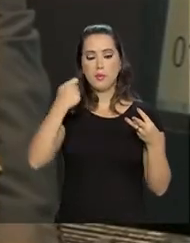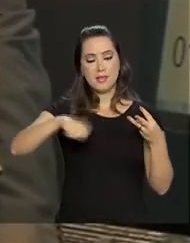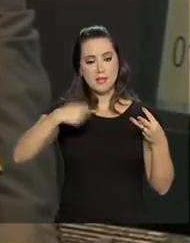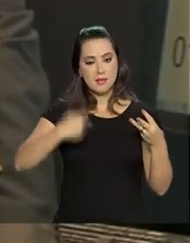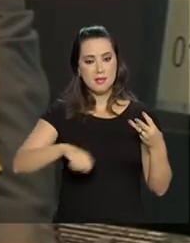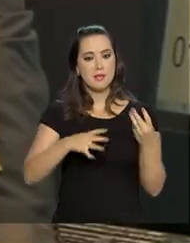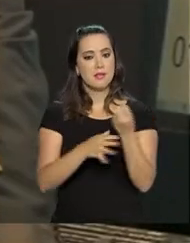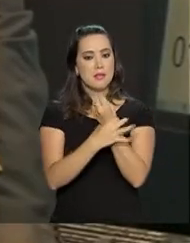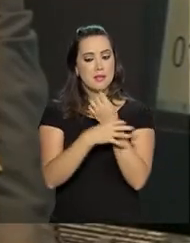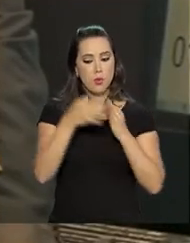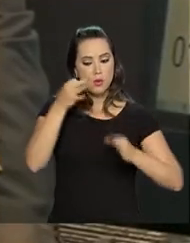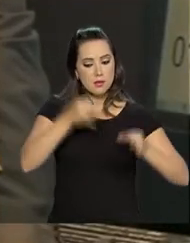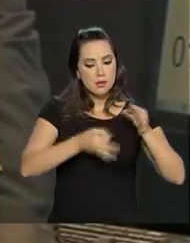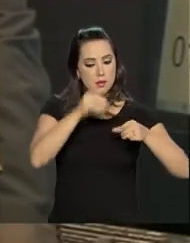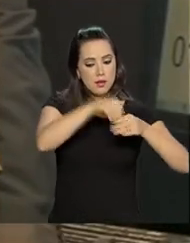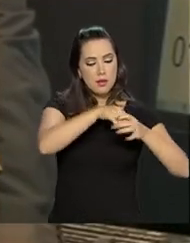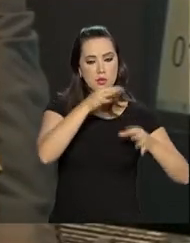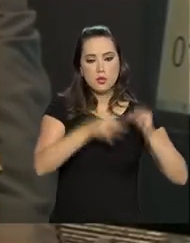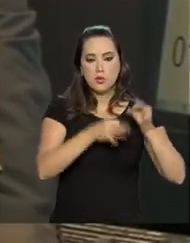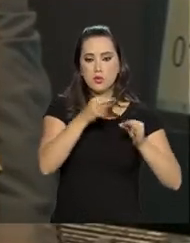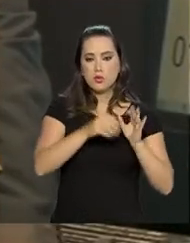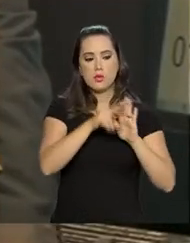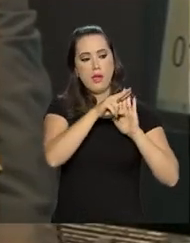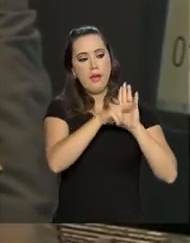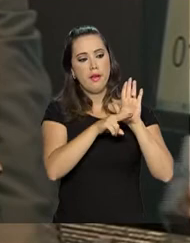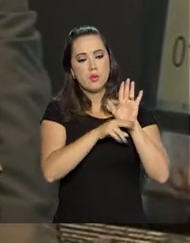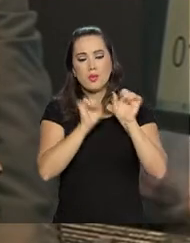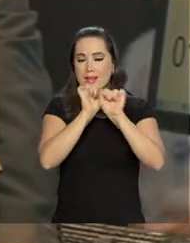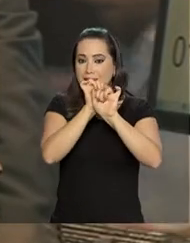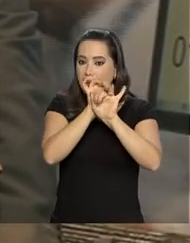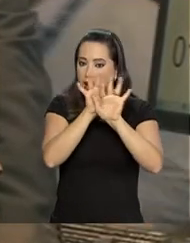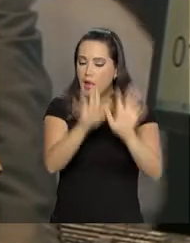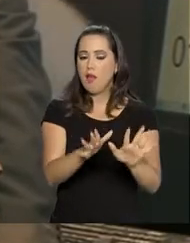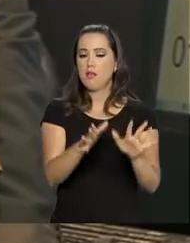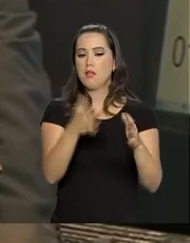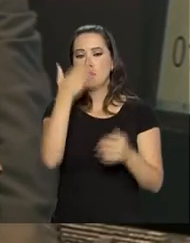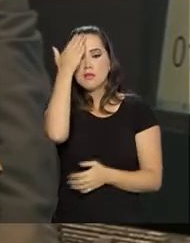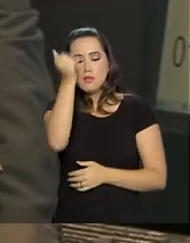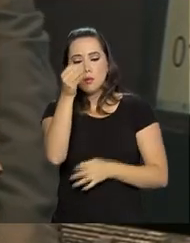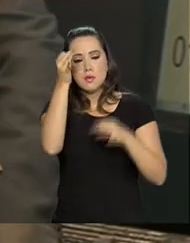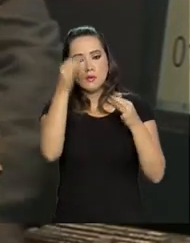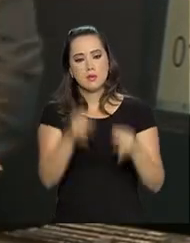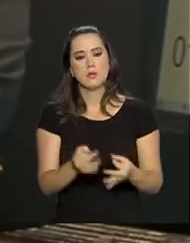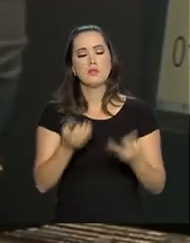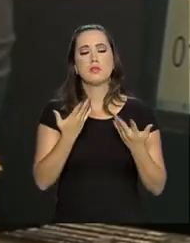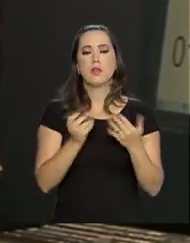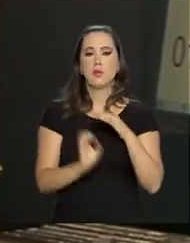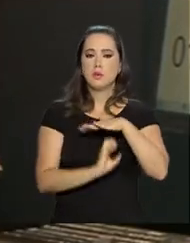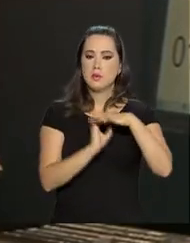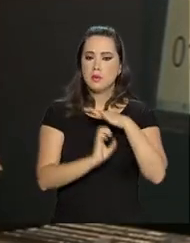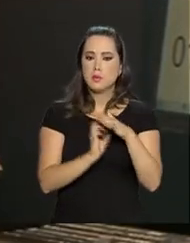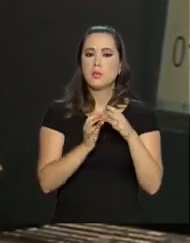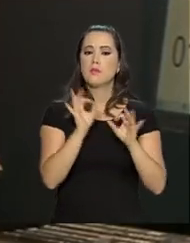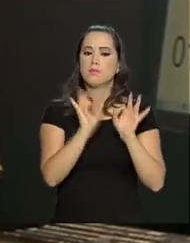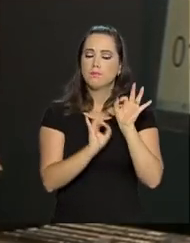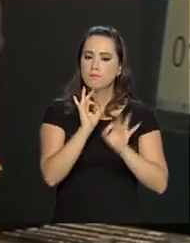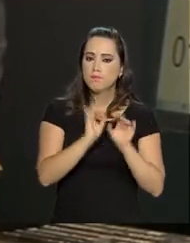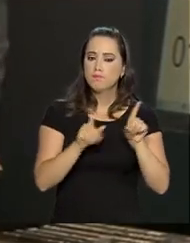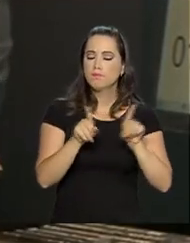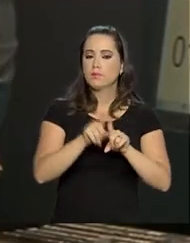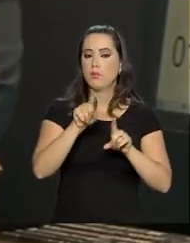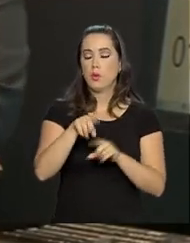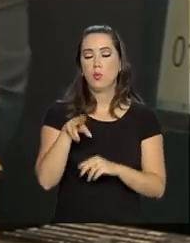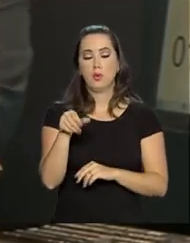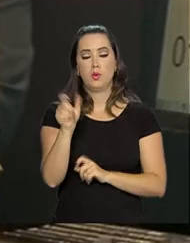da segurança jurídica, das regras claras, para que se sintam seguros nos empreendimentos que fazem, porque